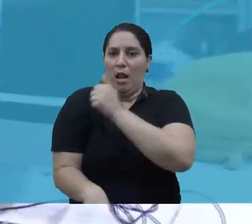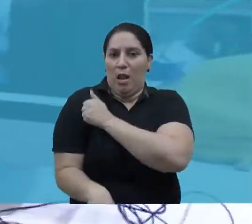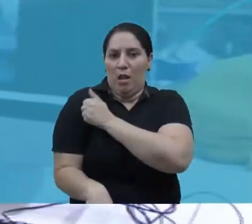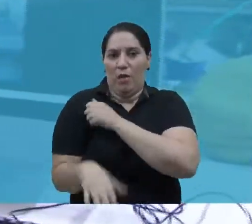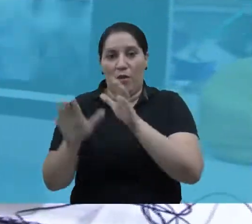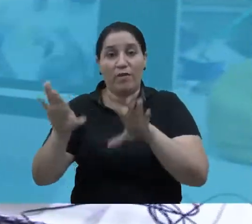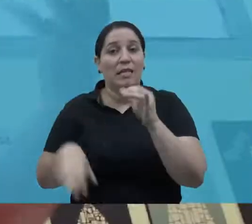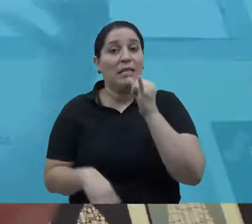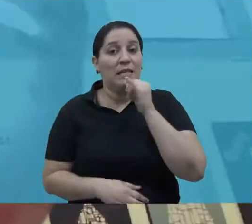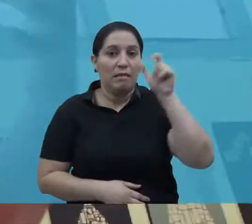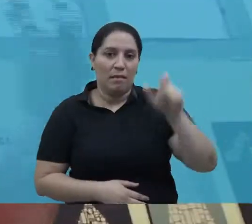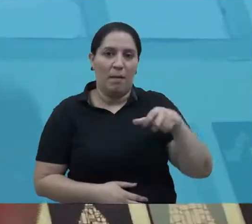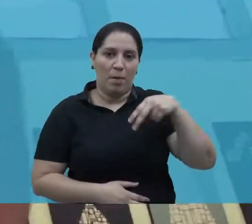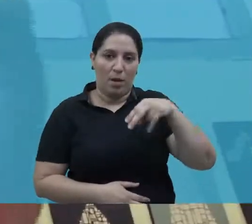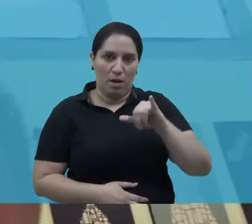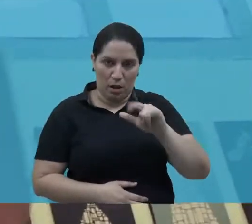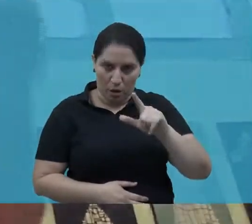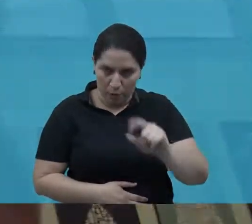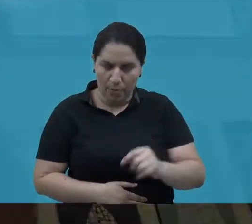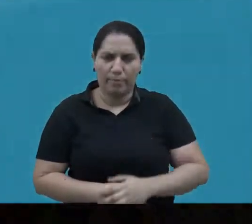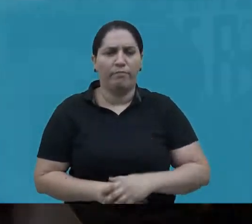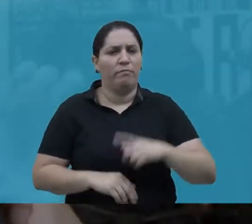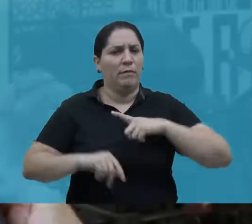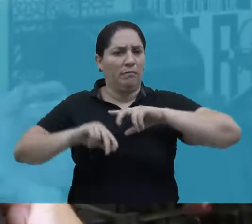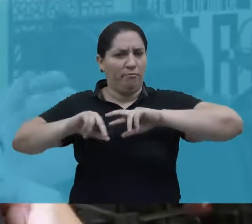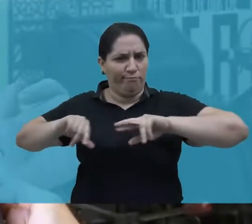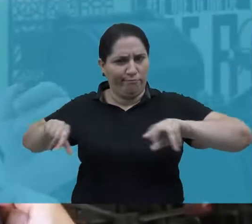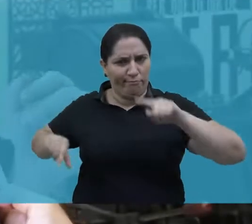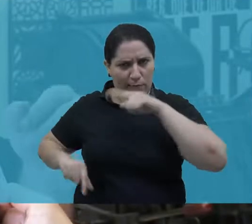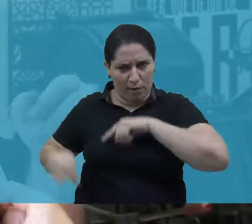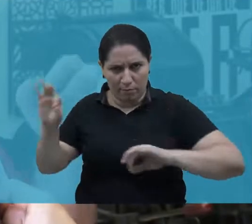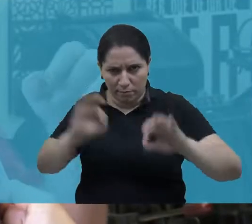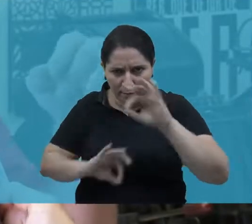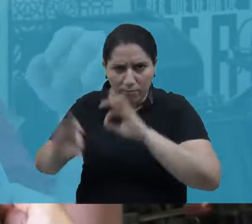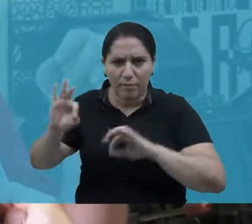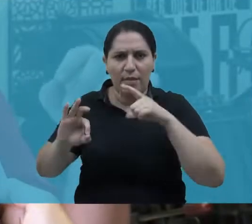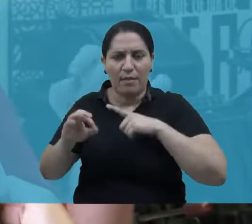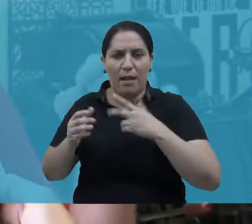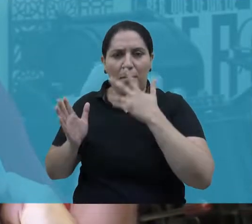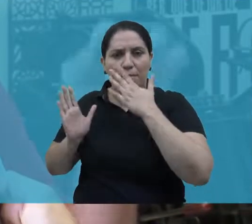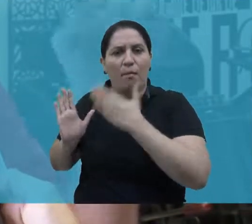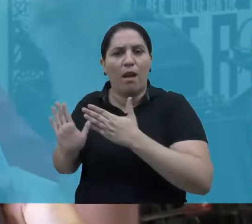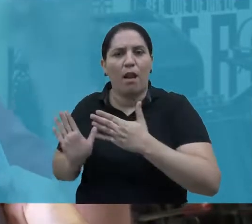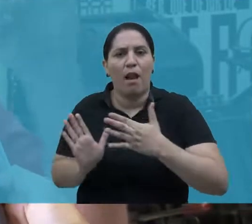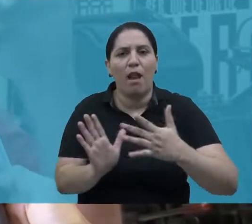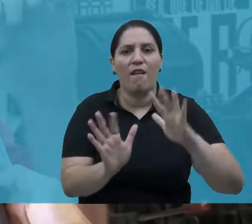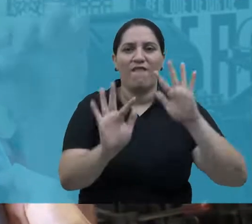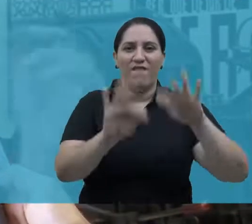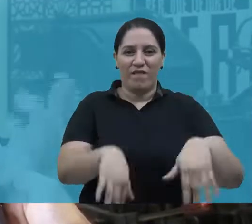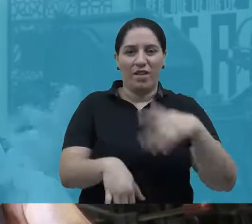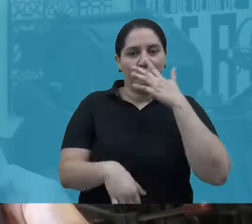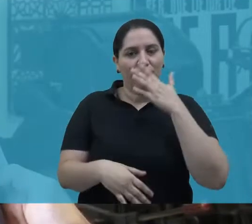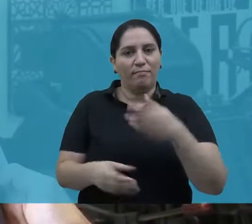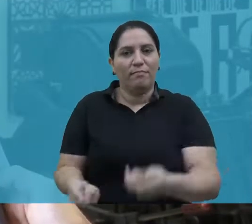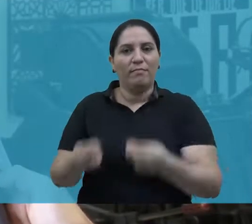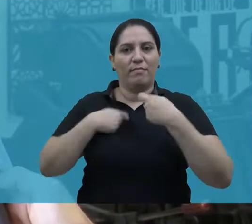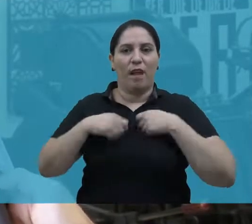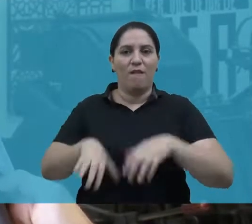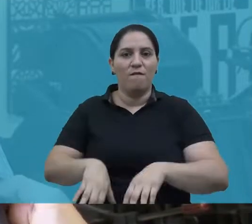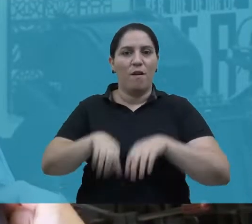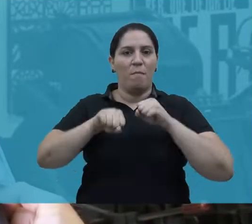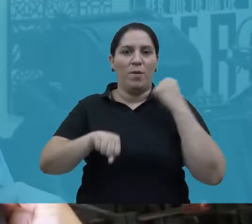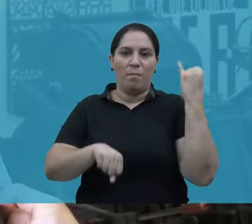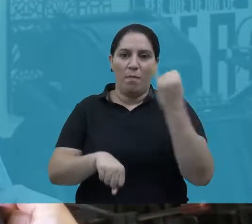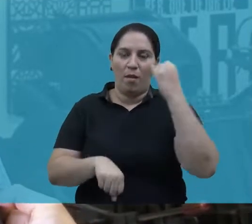participação direta de estudantes como Nilo. Todas essas coisas que a gente faz, elas têm esse meio-fim que é muito importante para